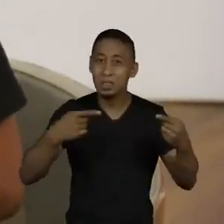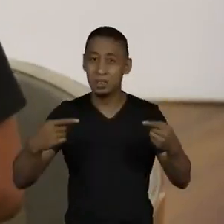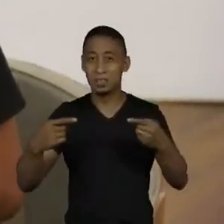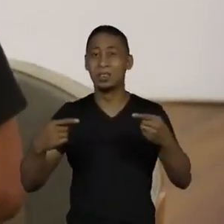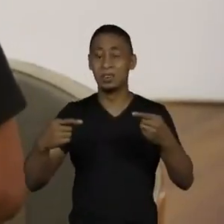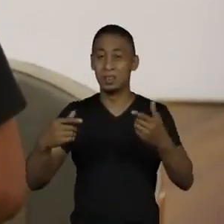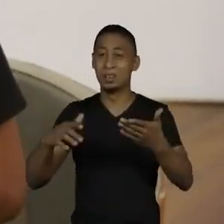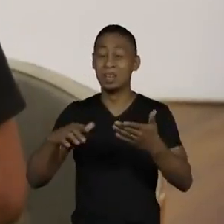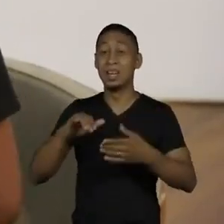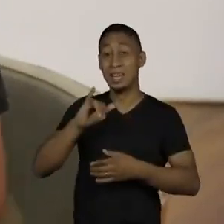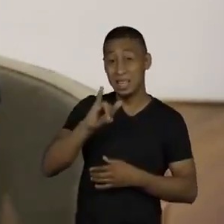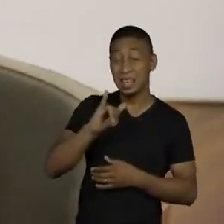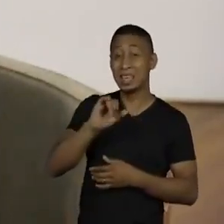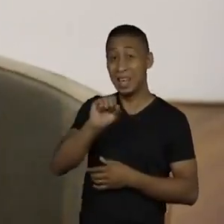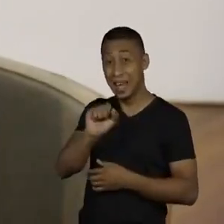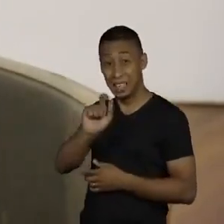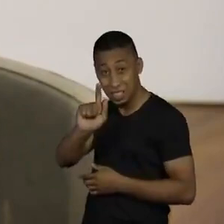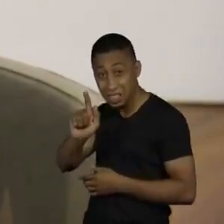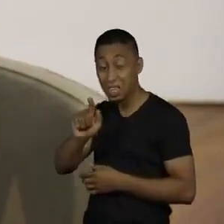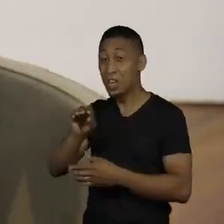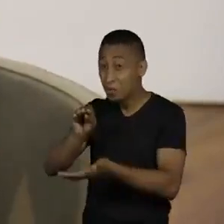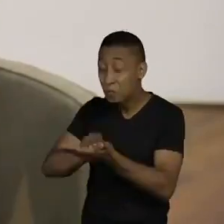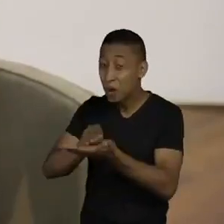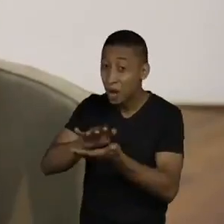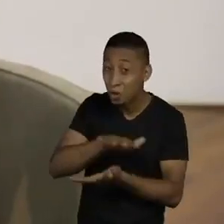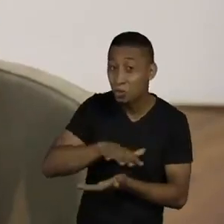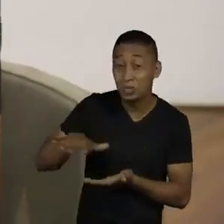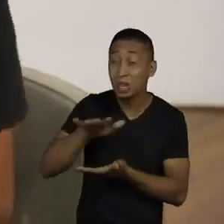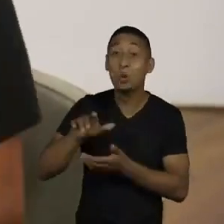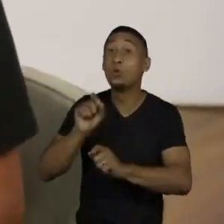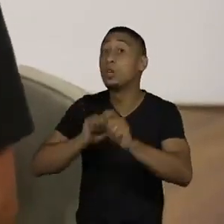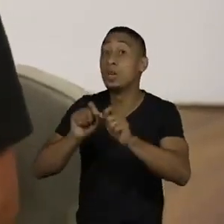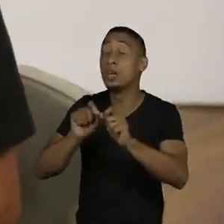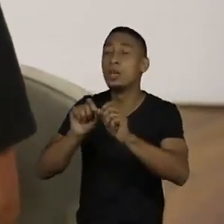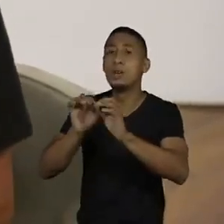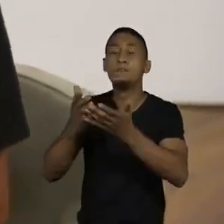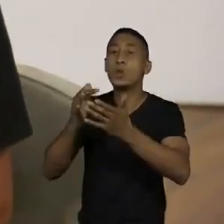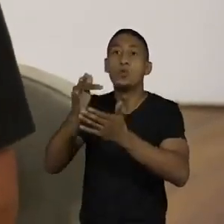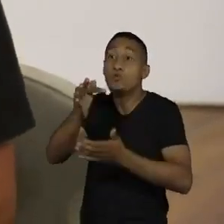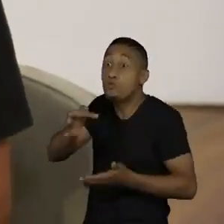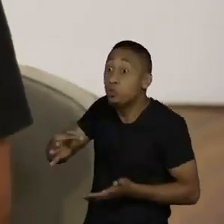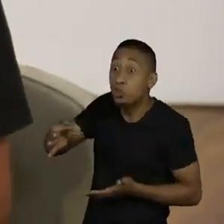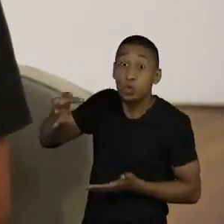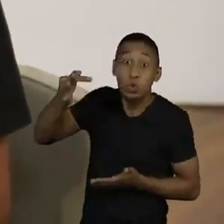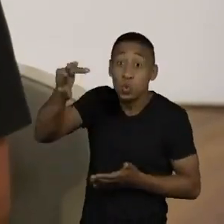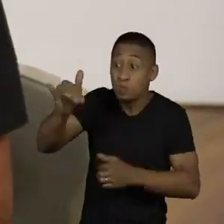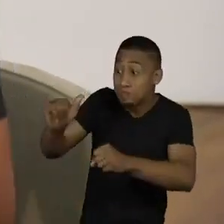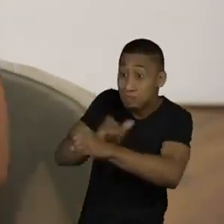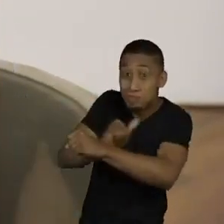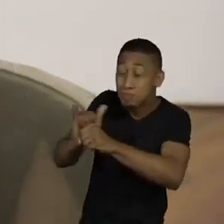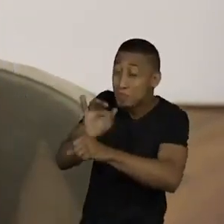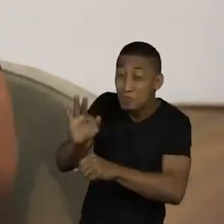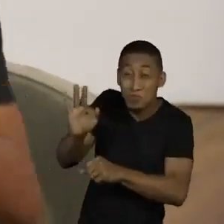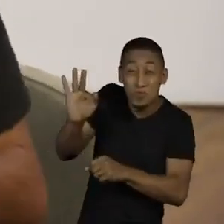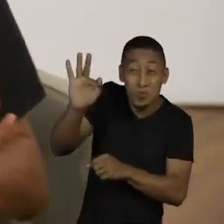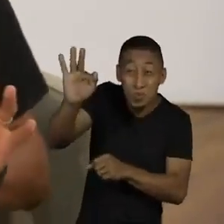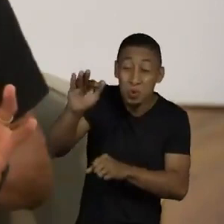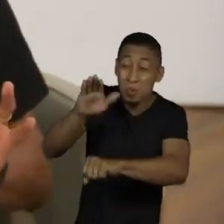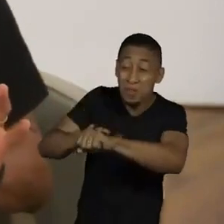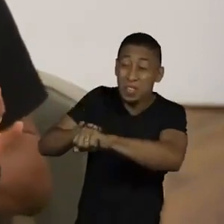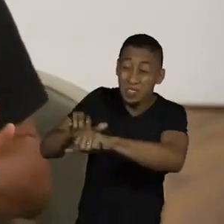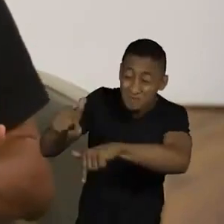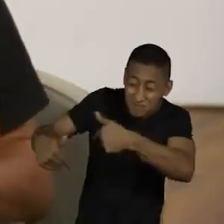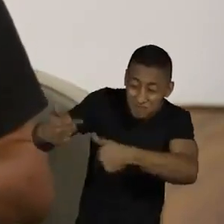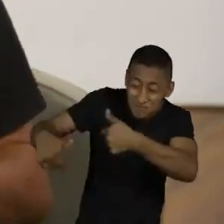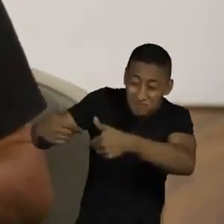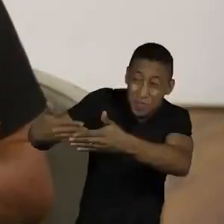nascendo aí, que é uma grande oportunidade, é uma visão de longo prazo, porque não tem fast food social, Érica. A matéria que você